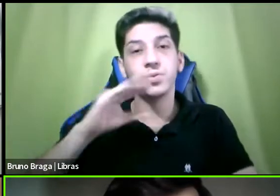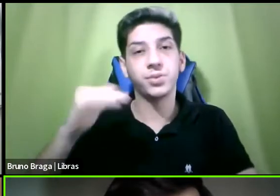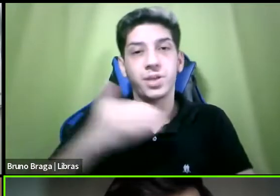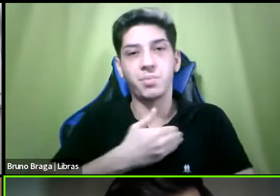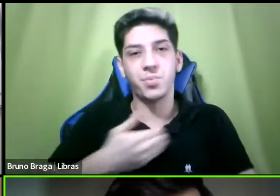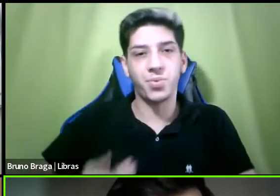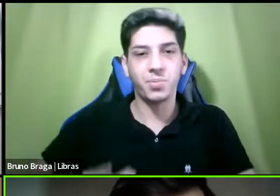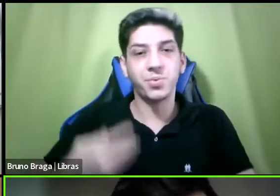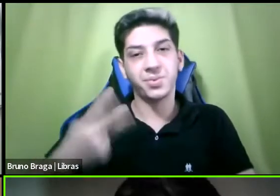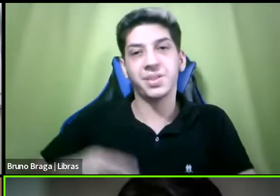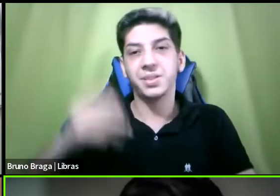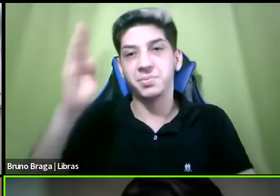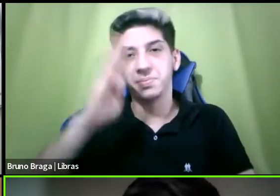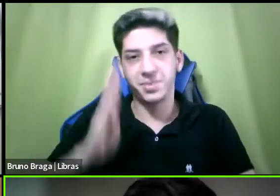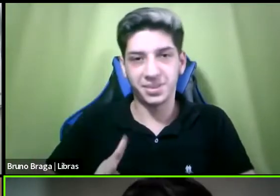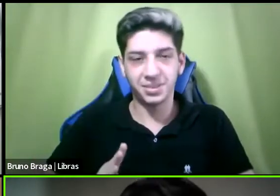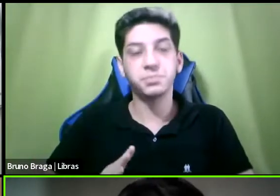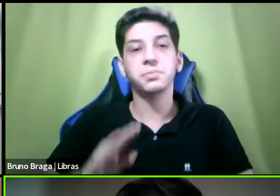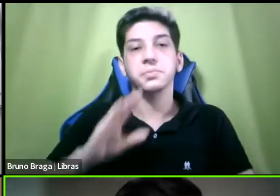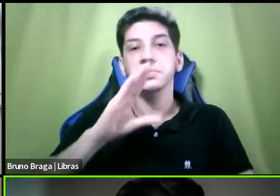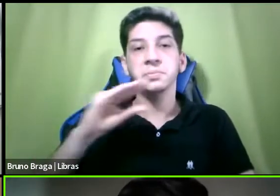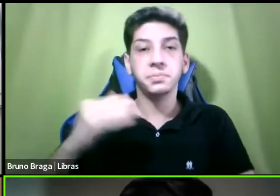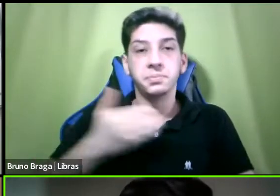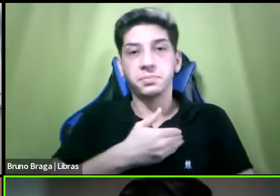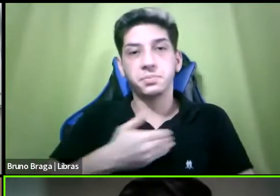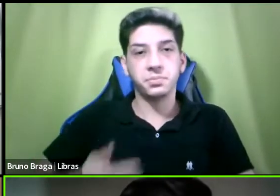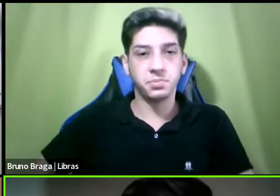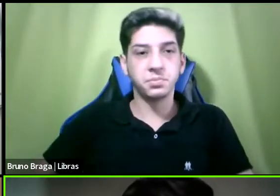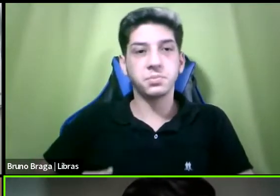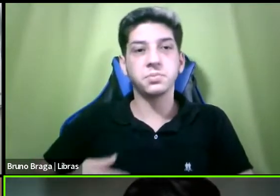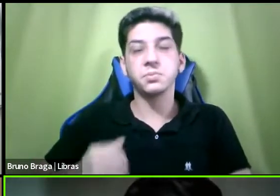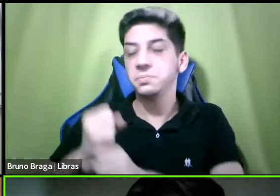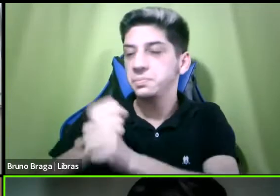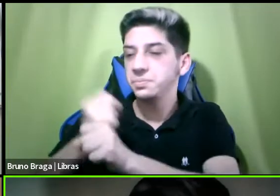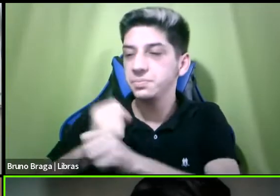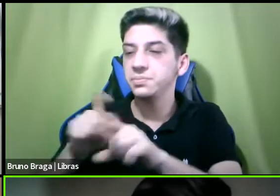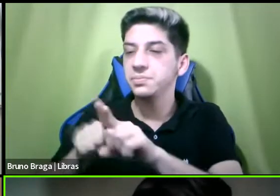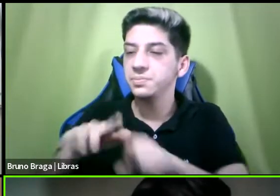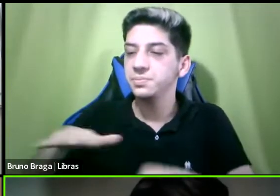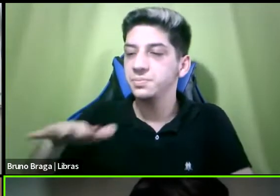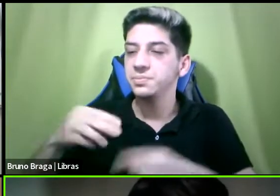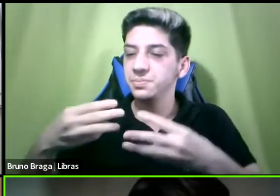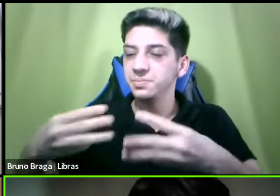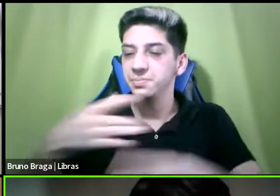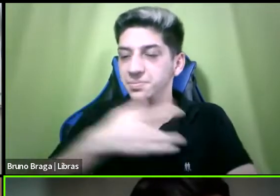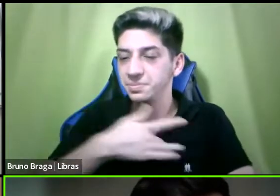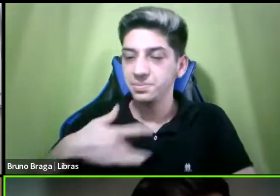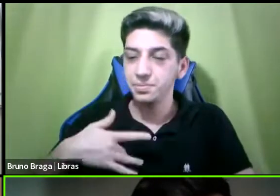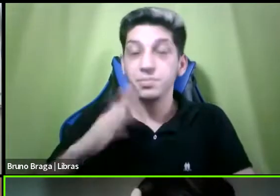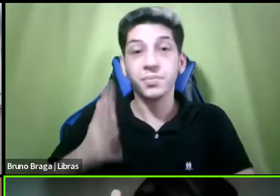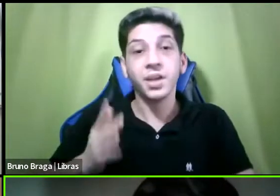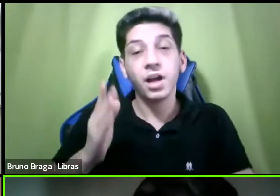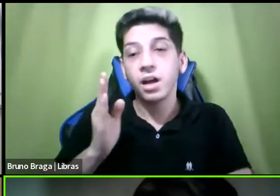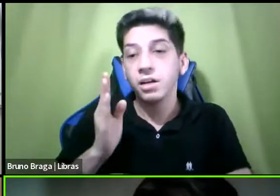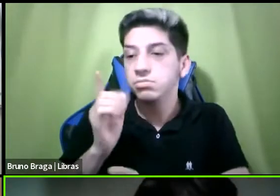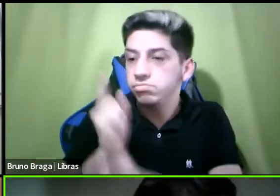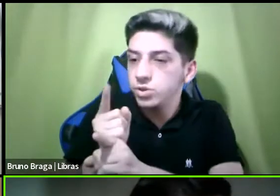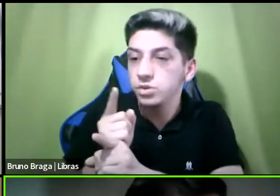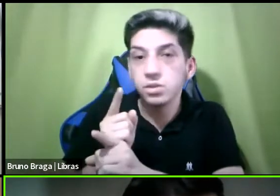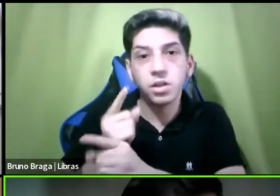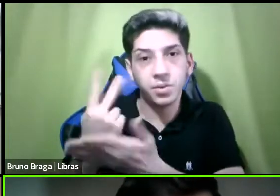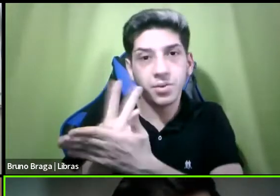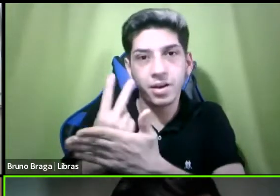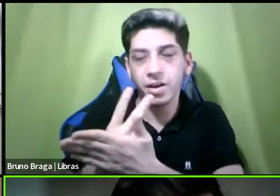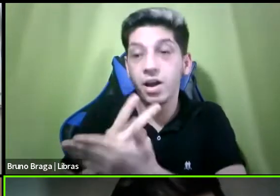é os servidores públicos de carreira do Ministério da Saúde rapidamente identificaram o equívoco e em dois dias